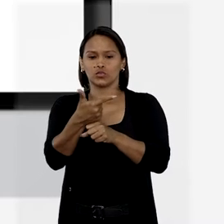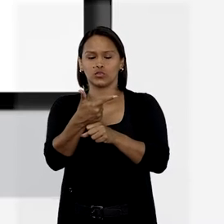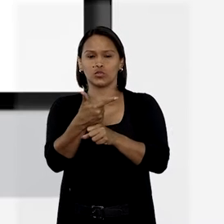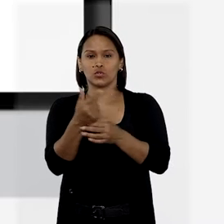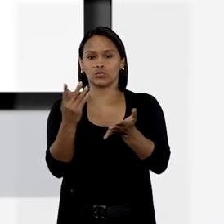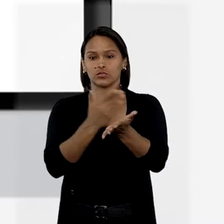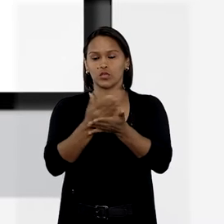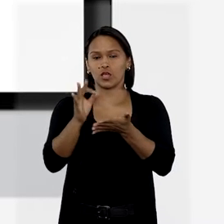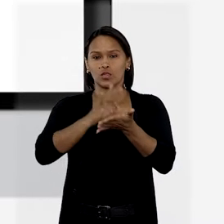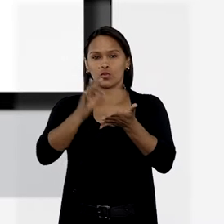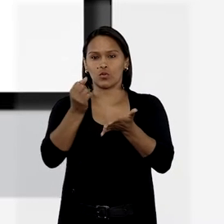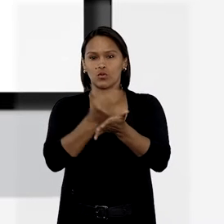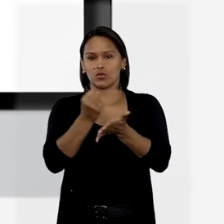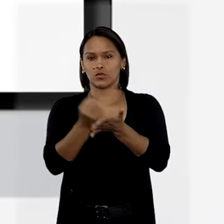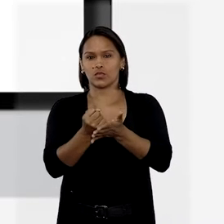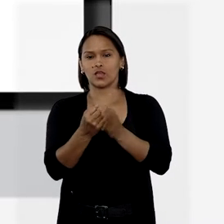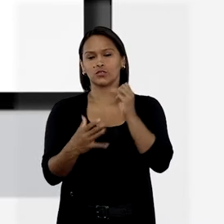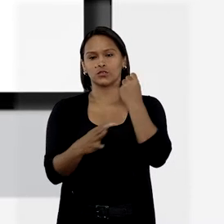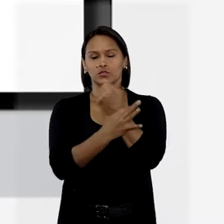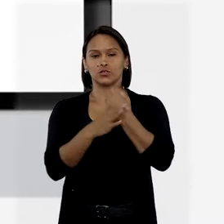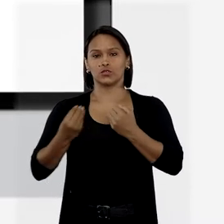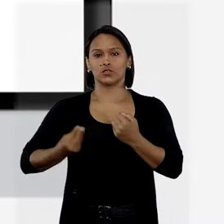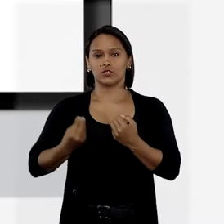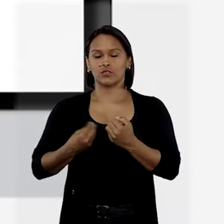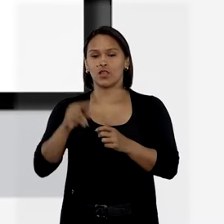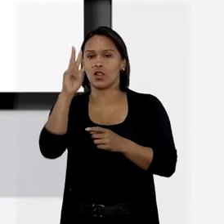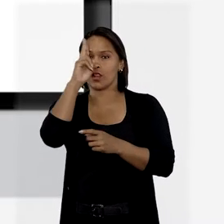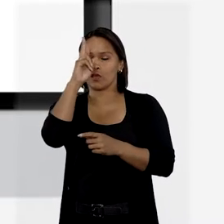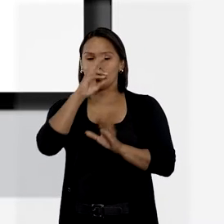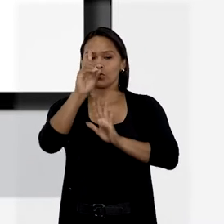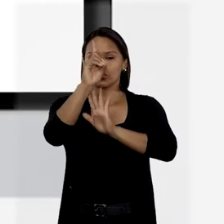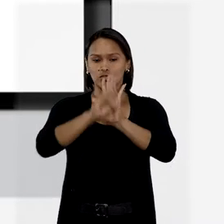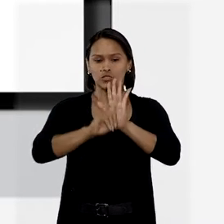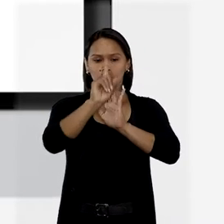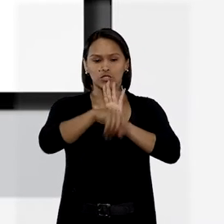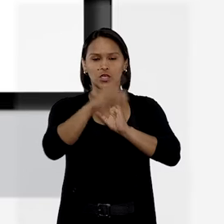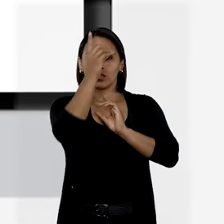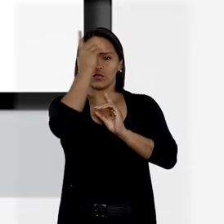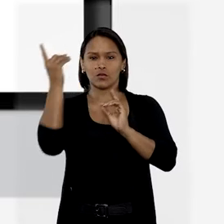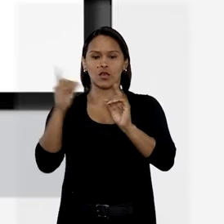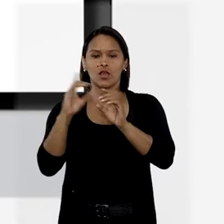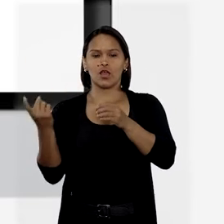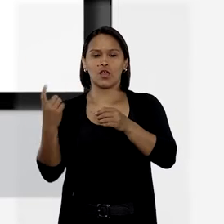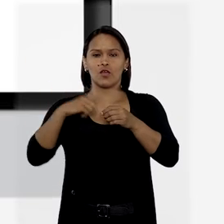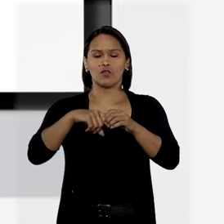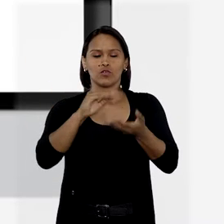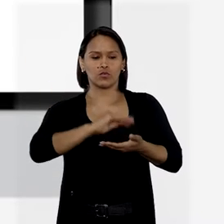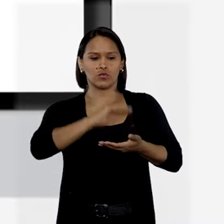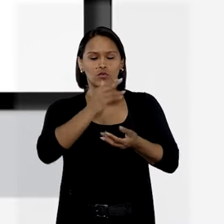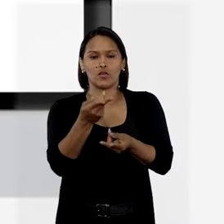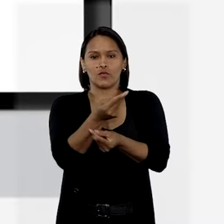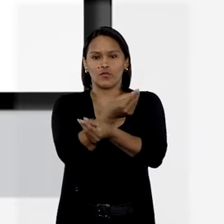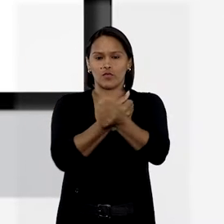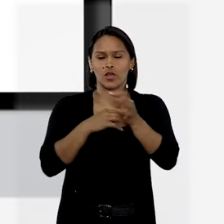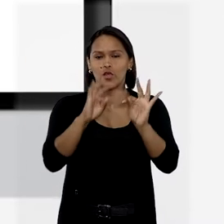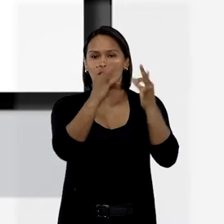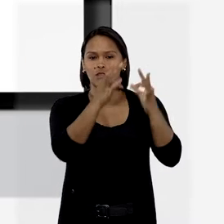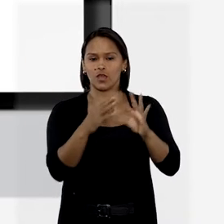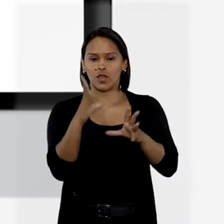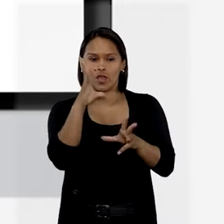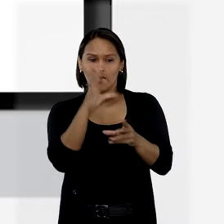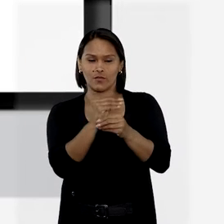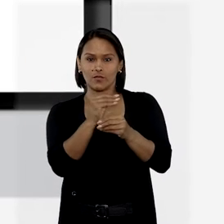de vigência do contrato do seguro de vida, ressalvado o direito do beneficiário à devolução do montante da reserva técnica